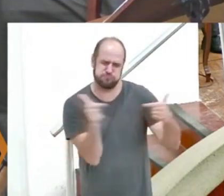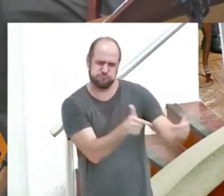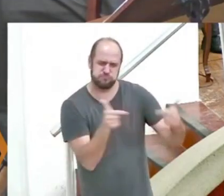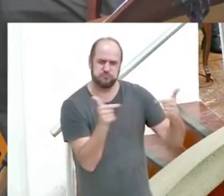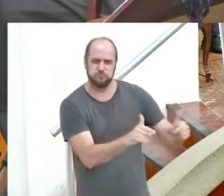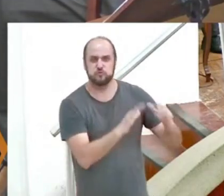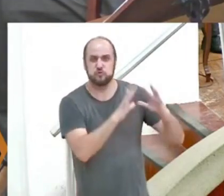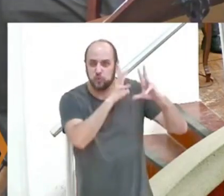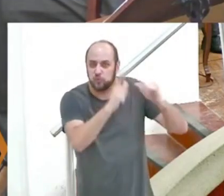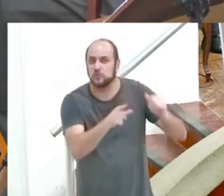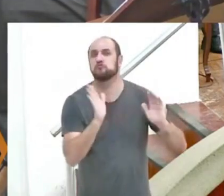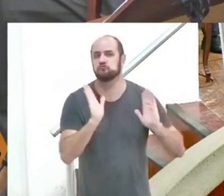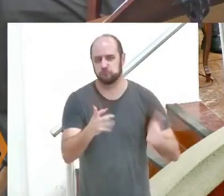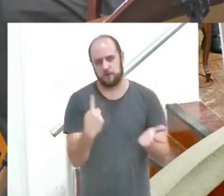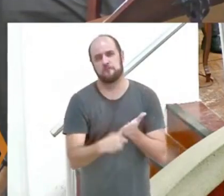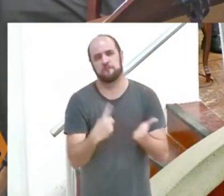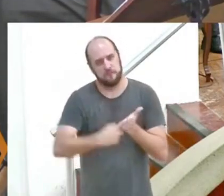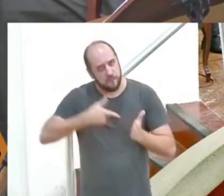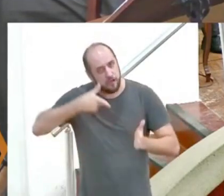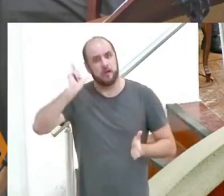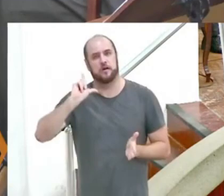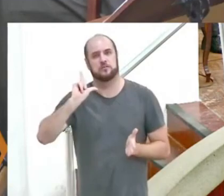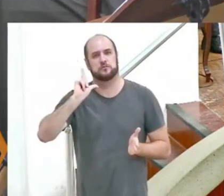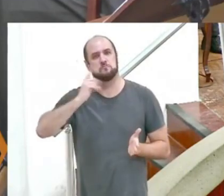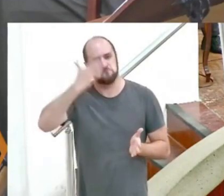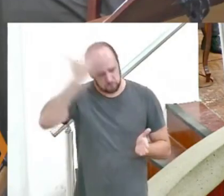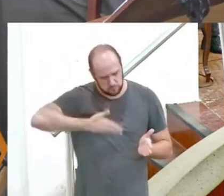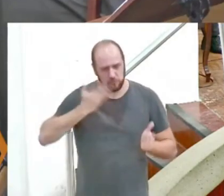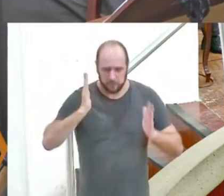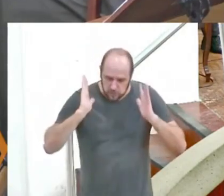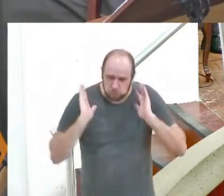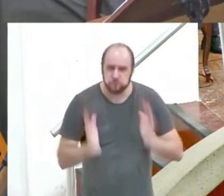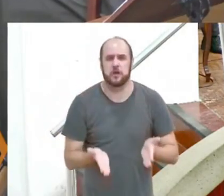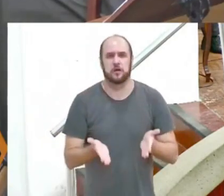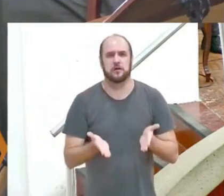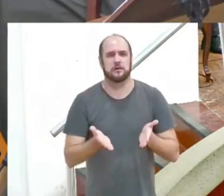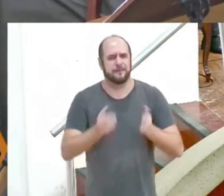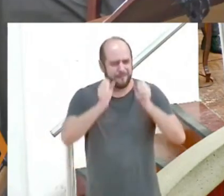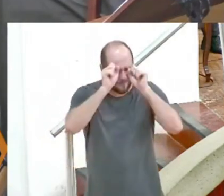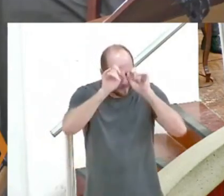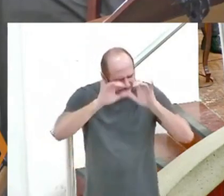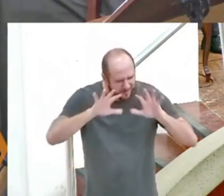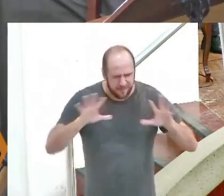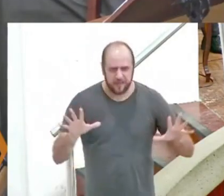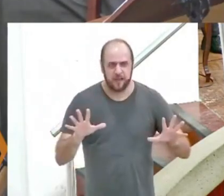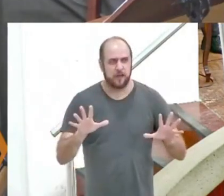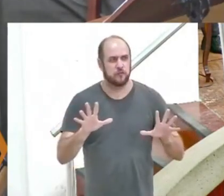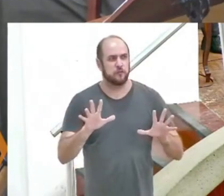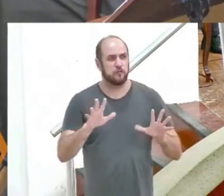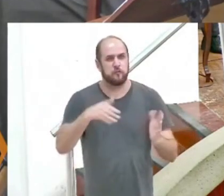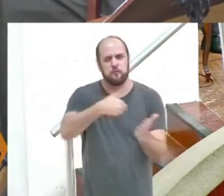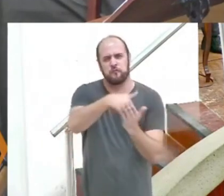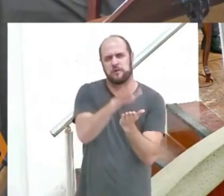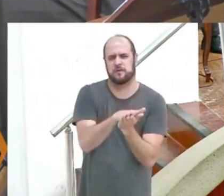como antes vos avisamos e testificamos claramente, é o Vingador,